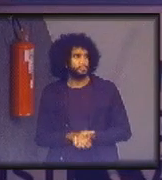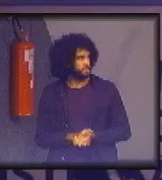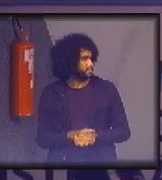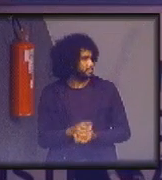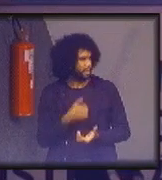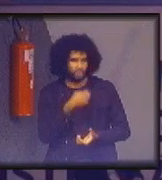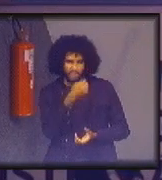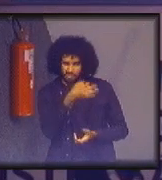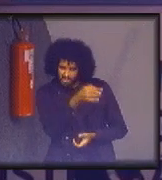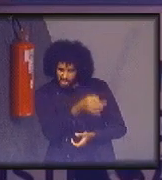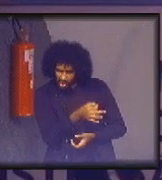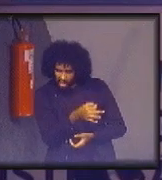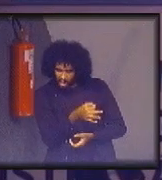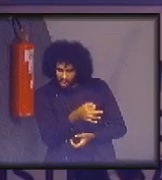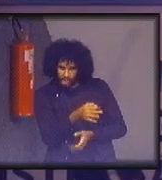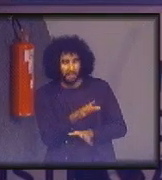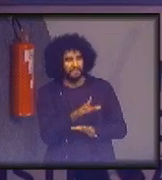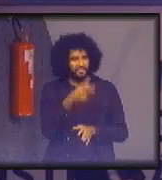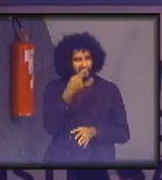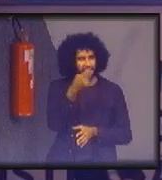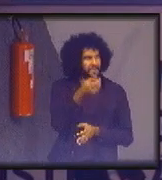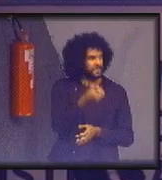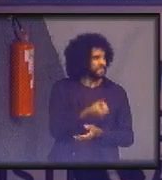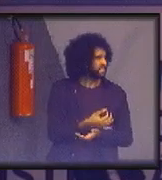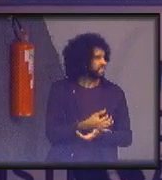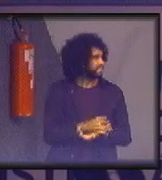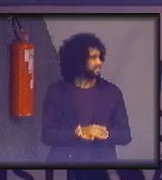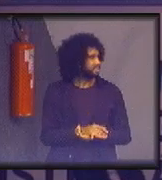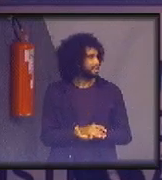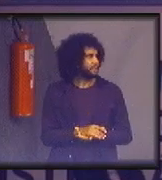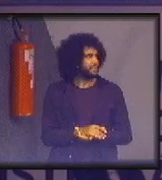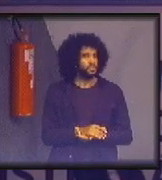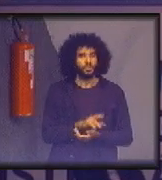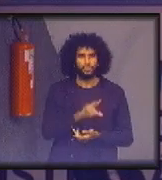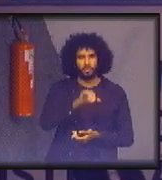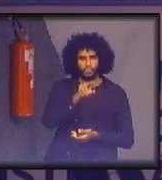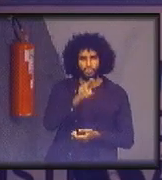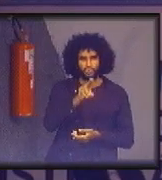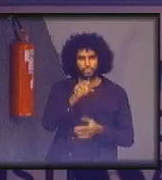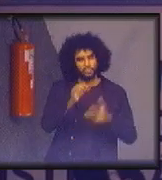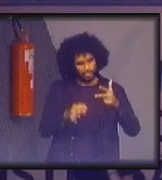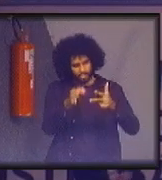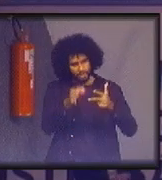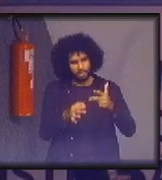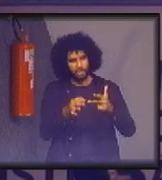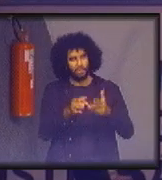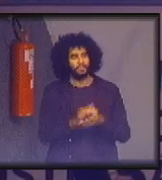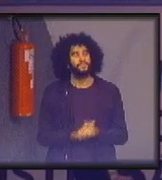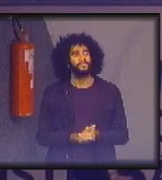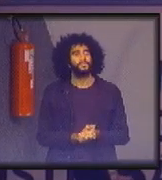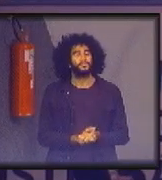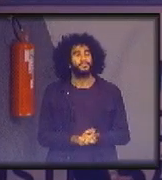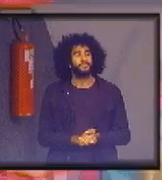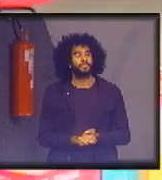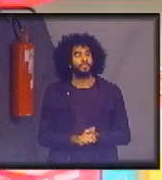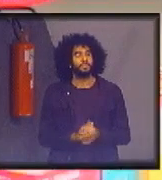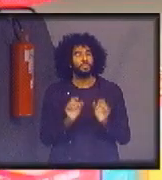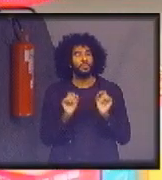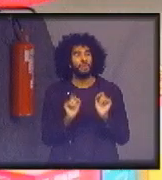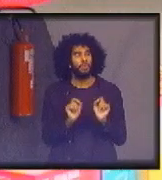certo poder jurídico? falei é? é judiciário desculpa do poder judiciário é